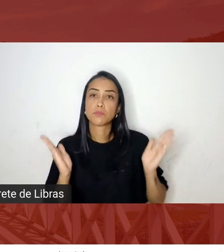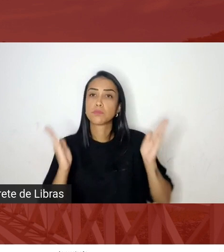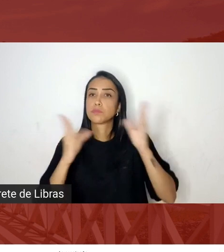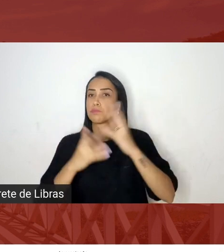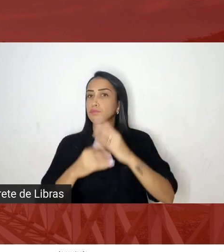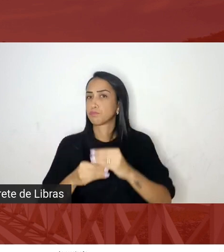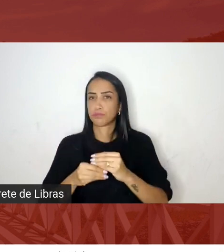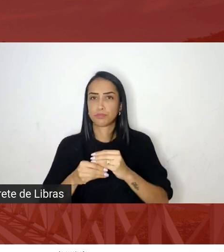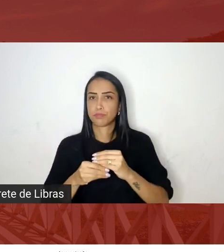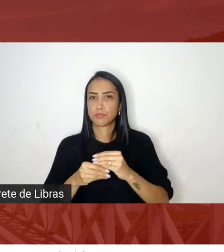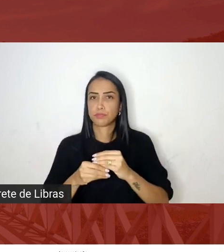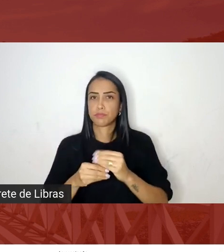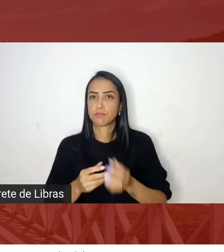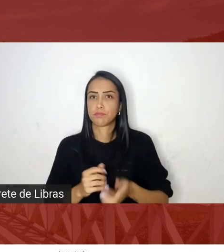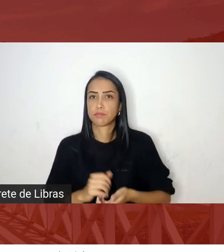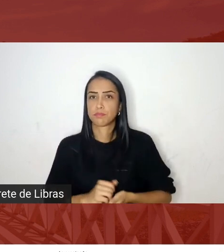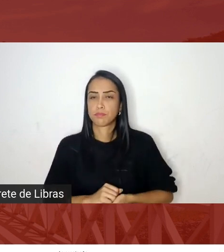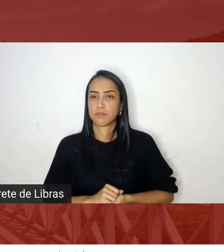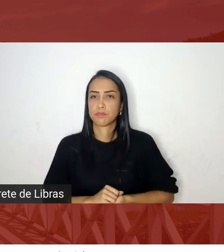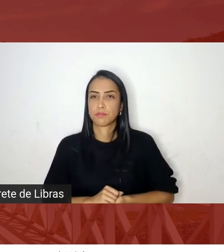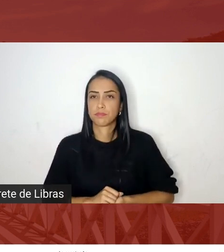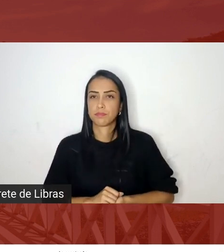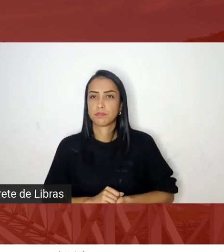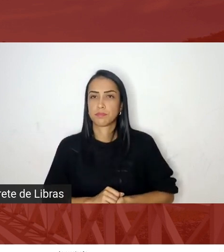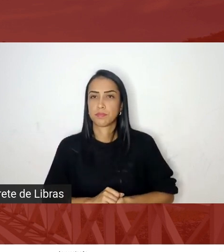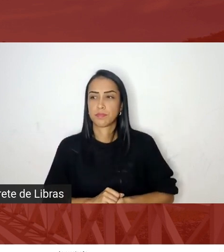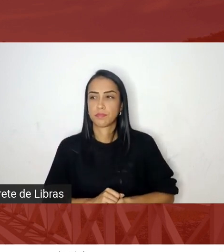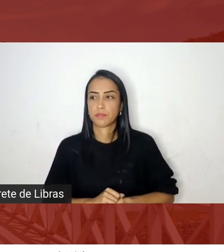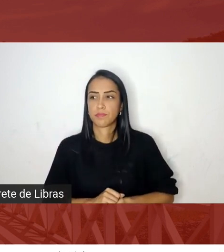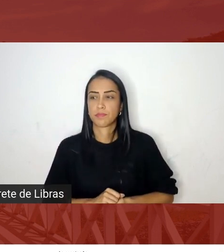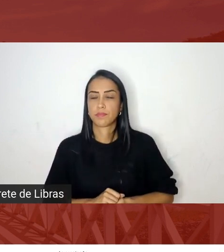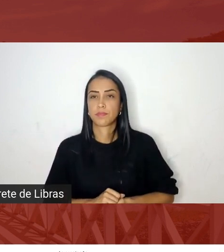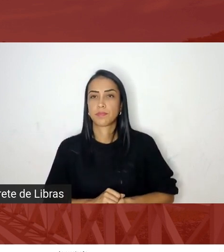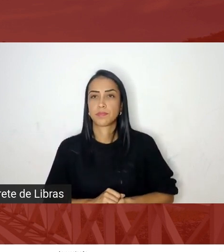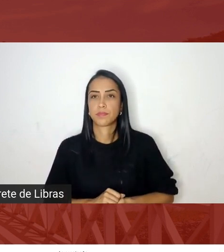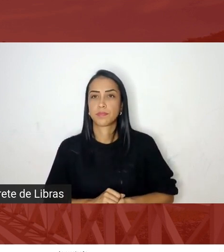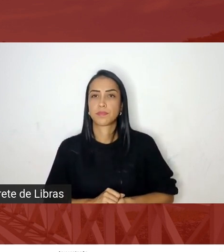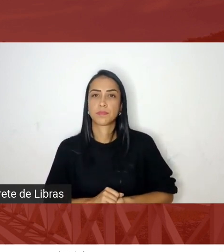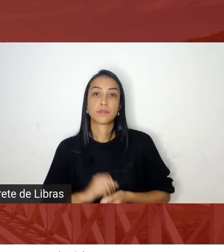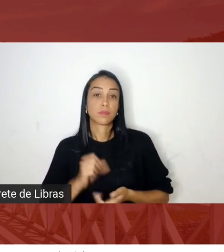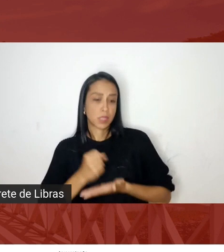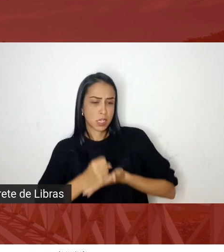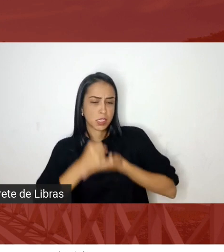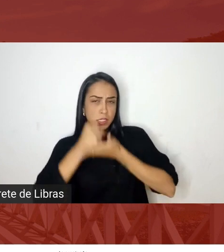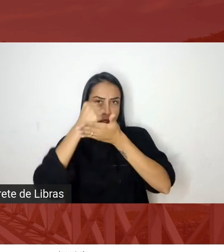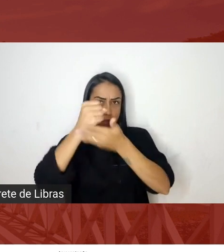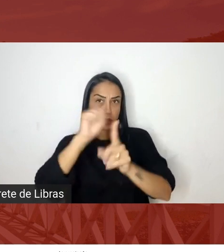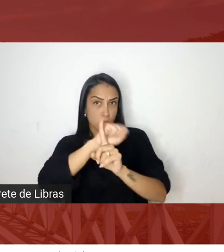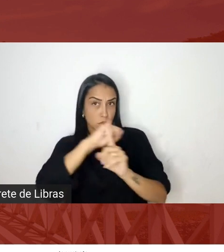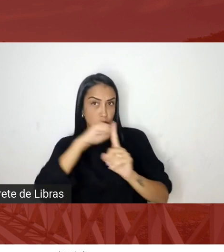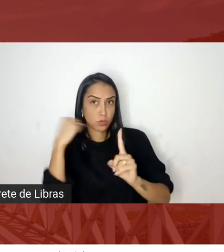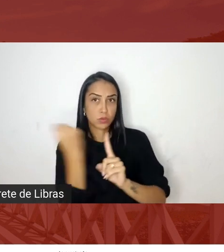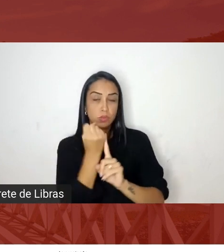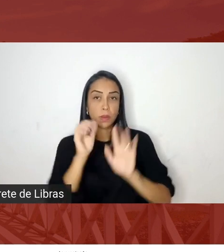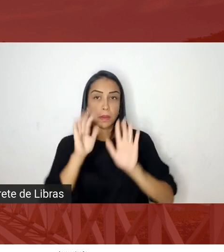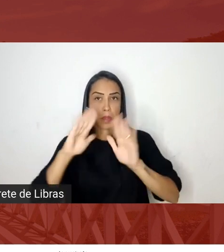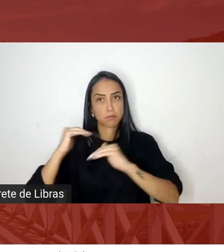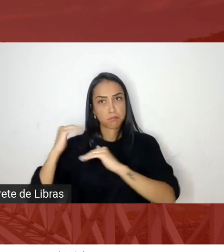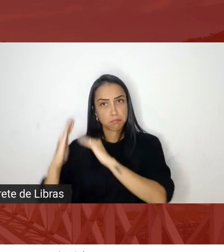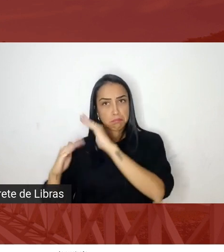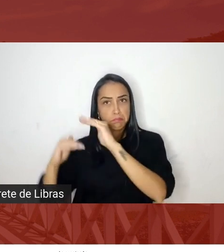ao mero assistencialismo social mas na construção mesmo de uma